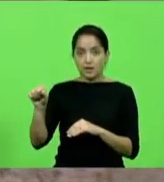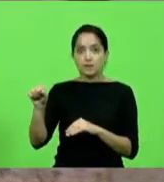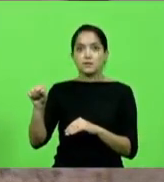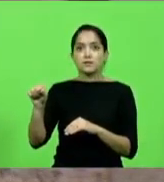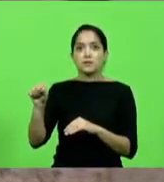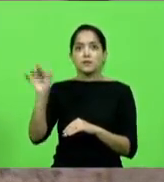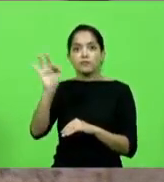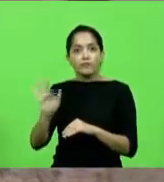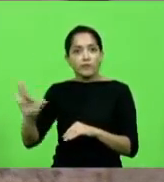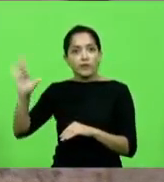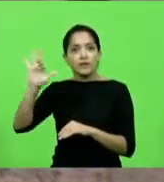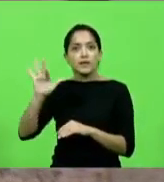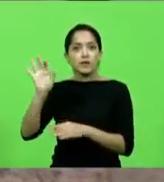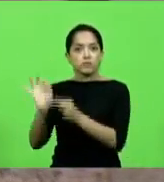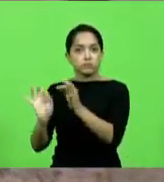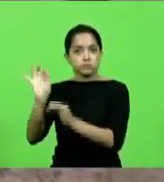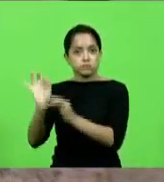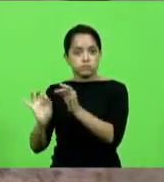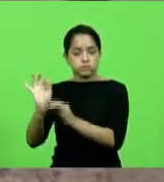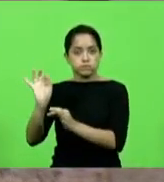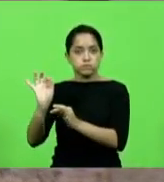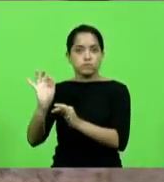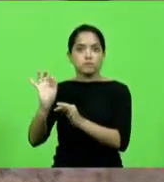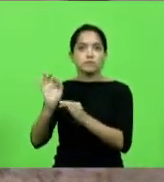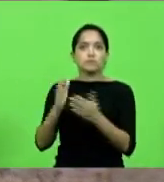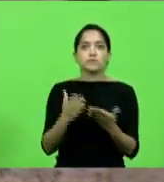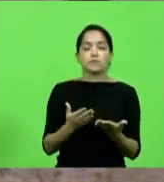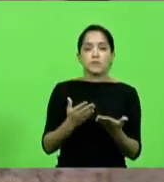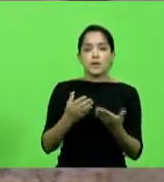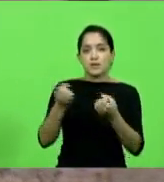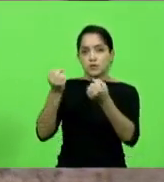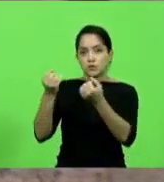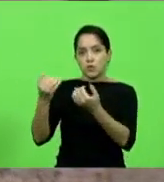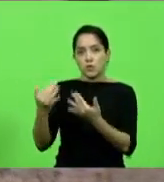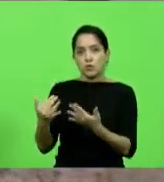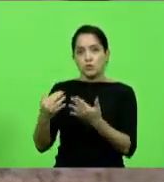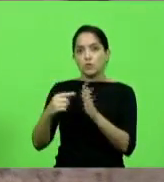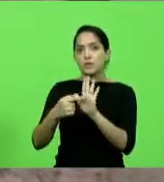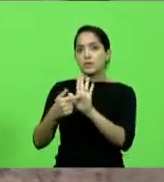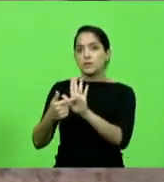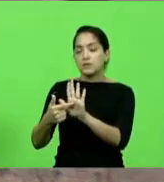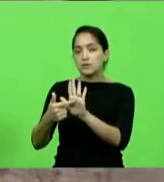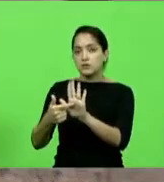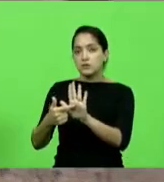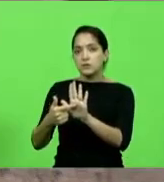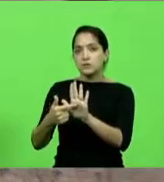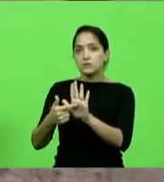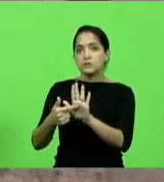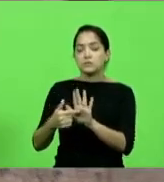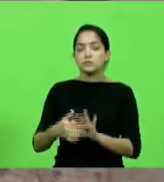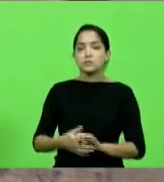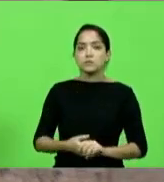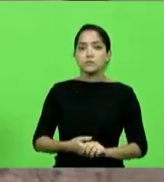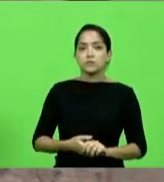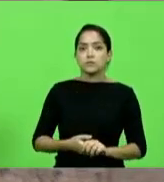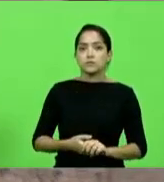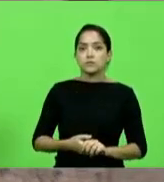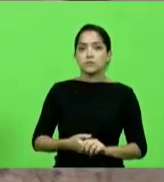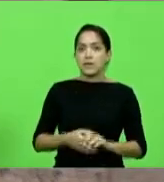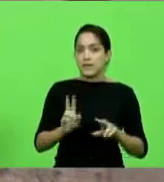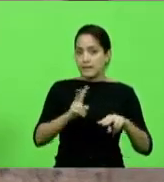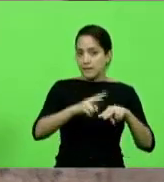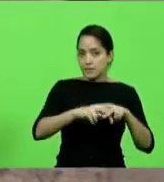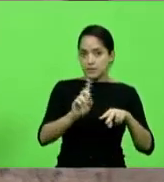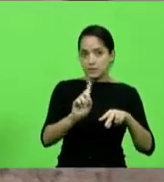é somente a parte que diz não prisão,